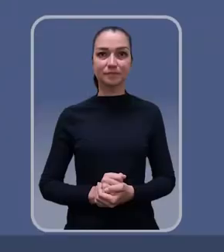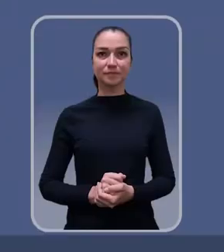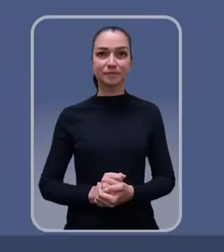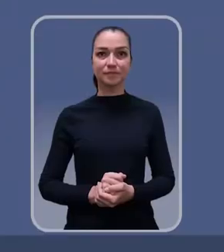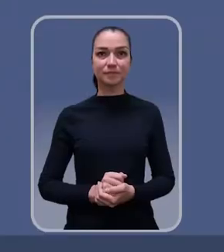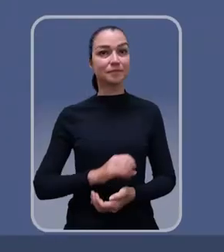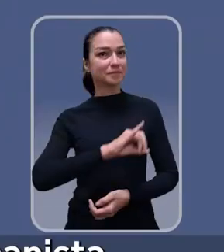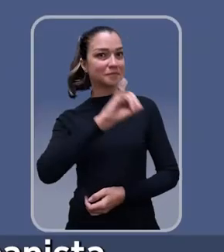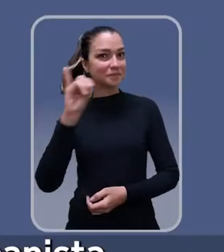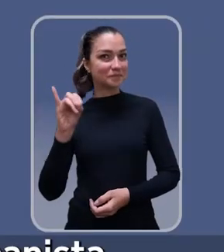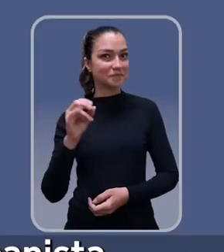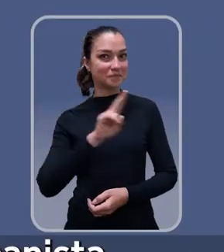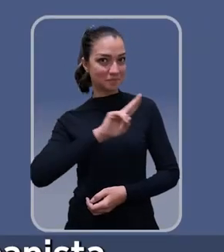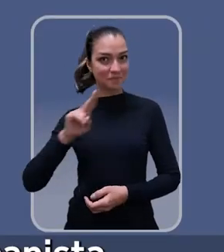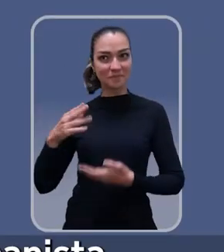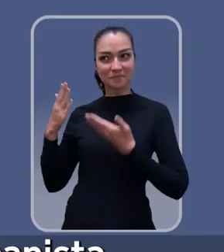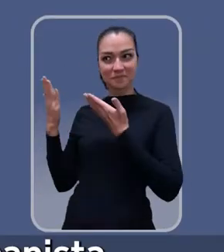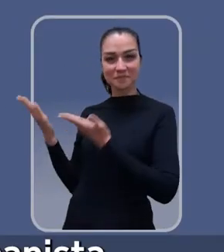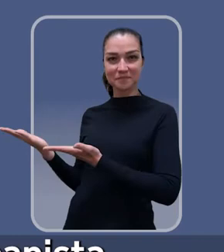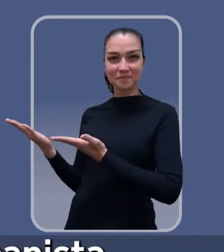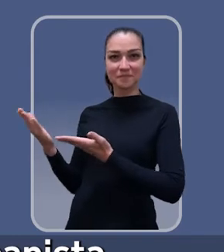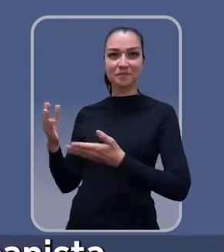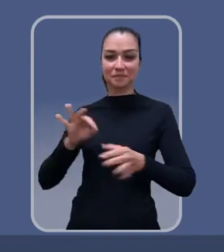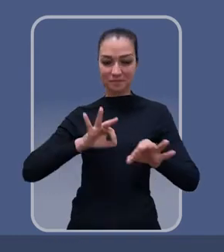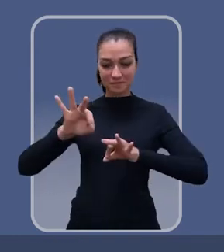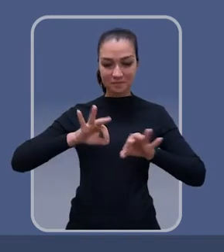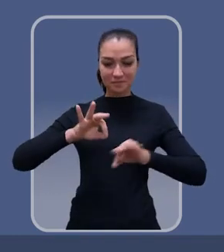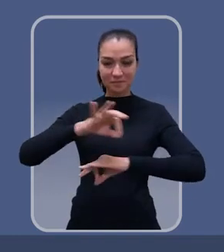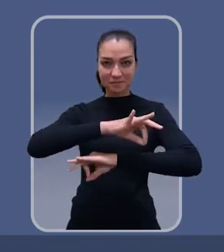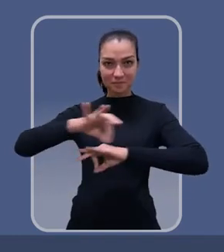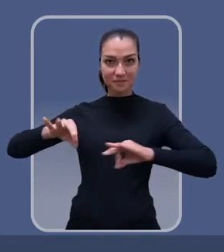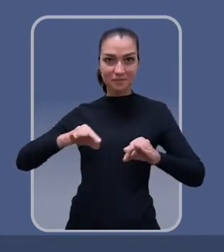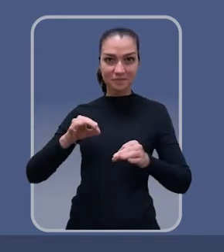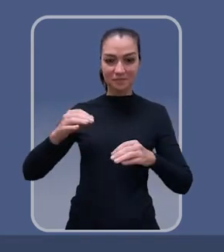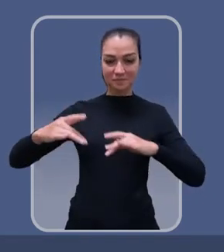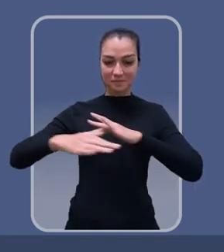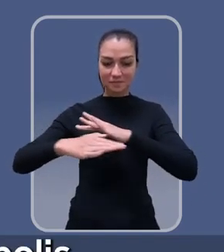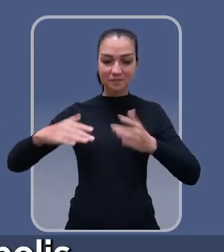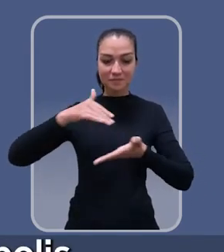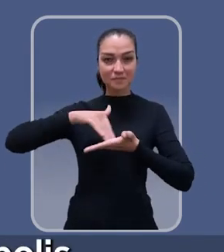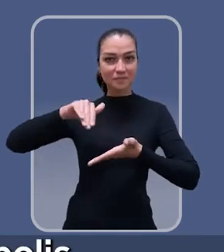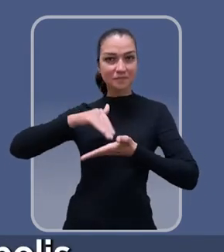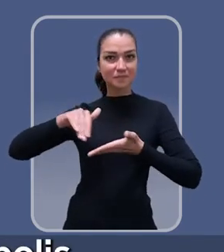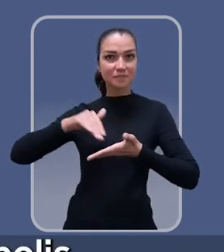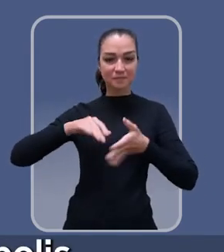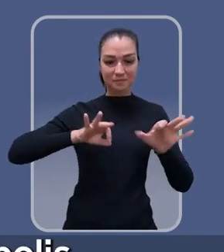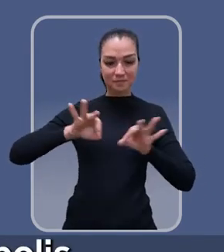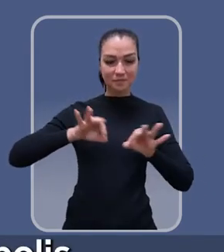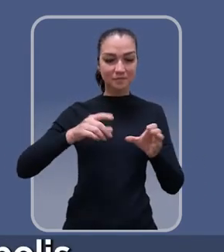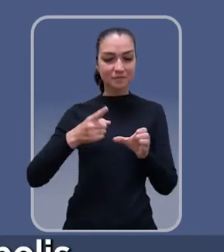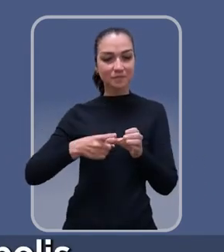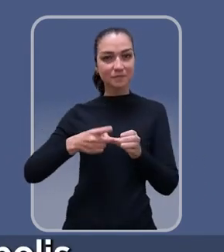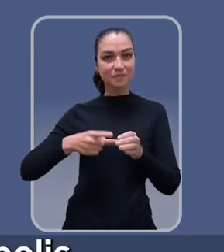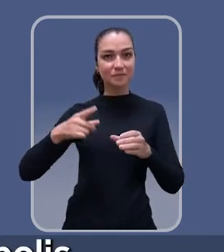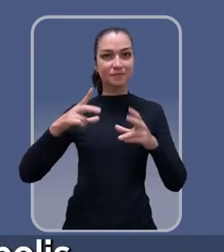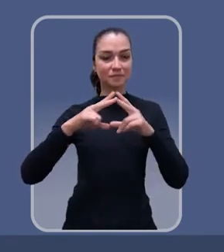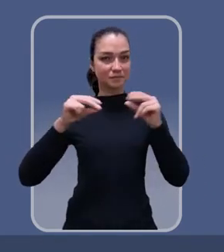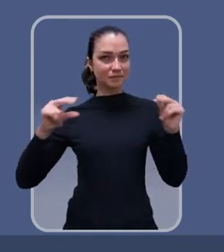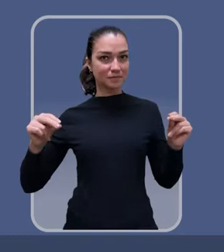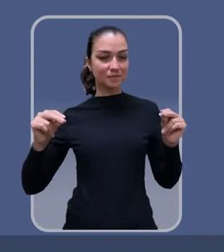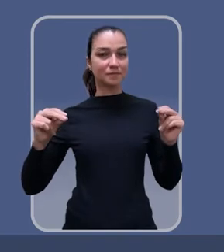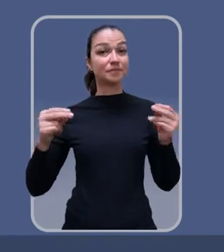Olá, sou Michel Mitman, arquiteto e urbanista e secretário de mobilidade e planejamento urbano de Florianópolis.